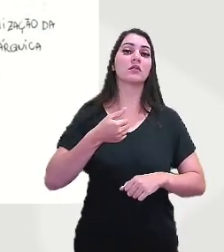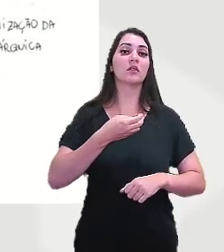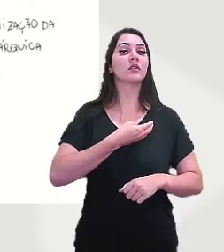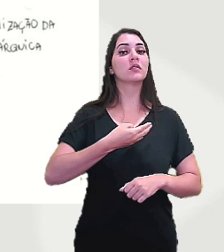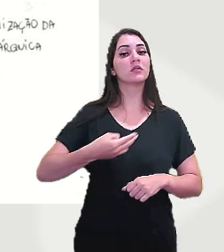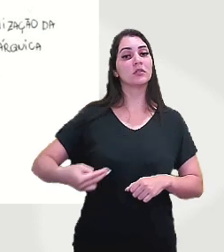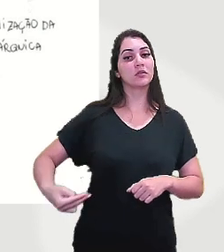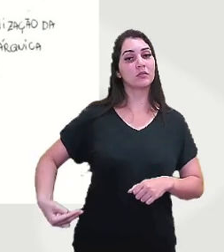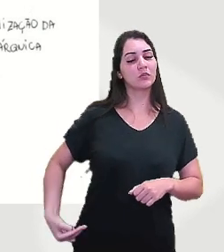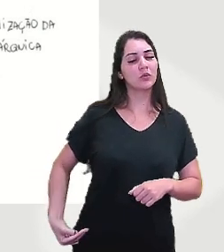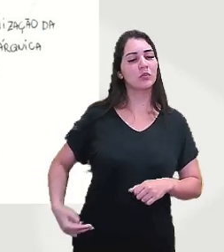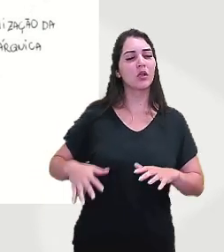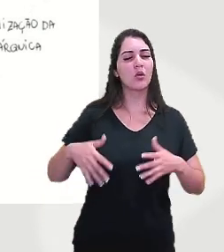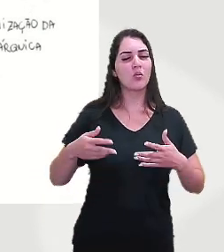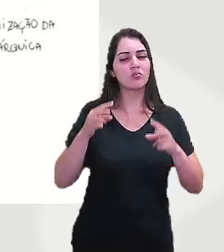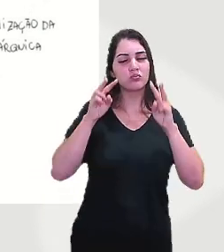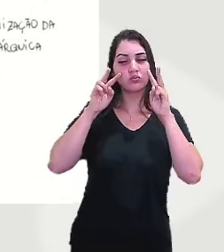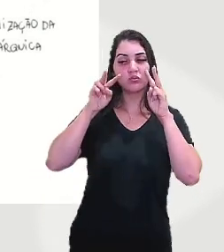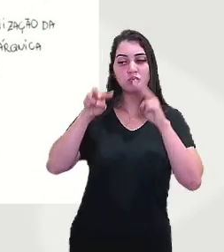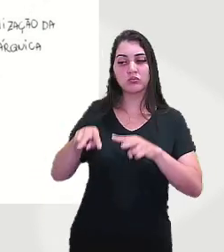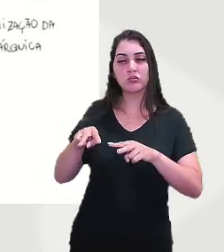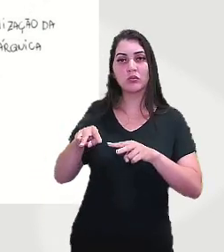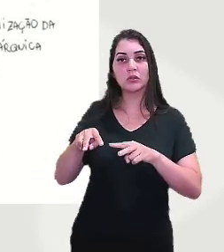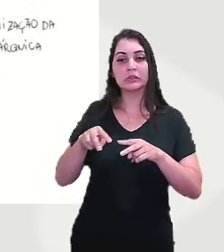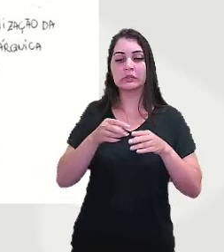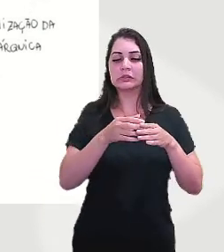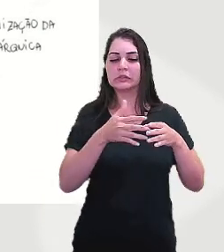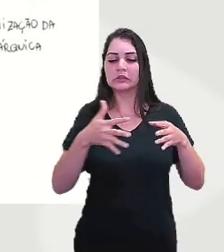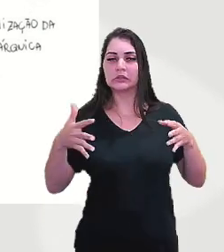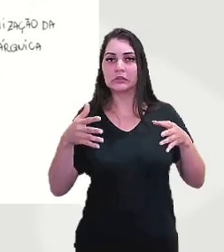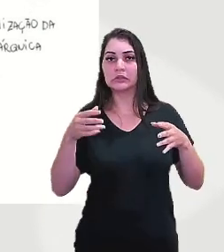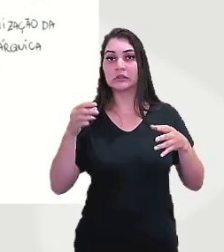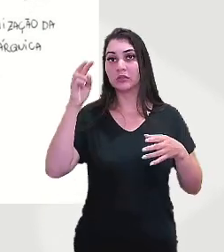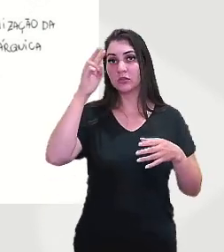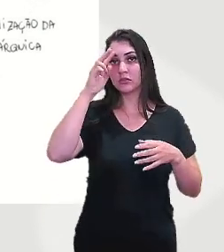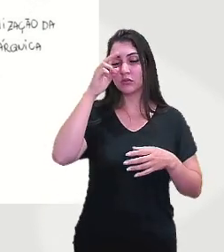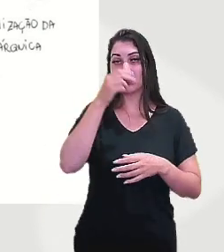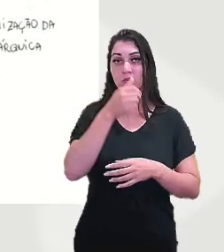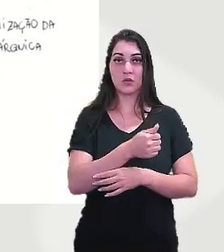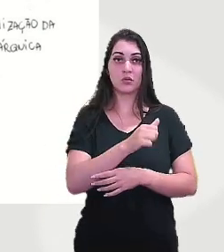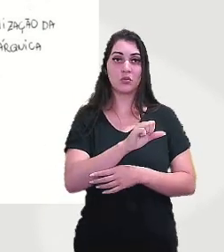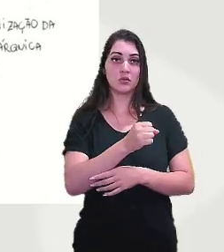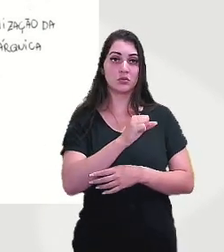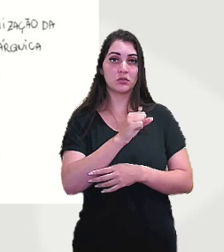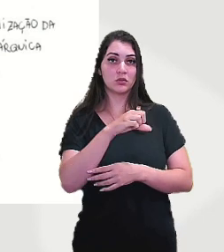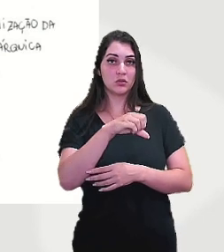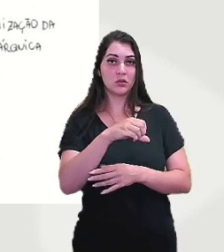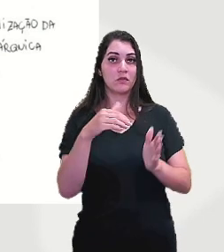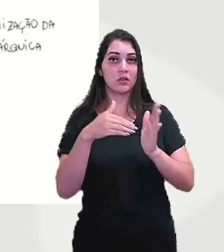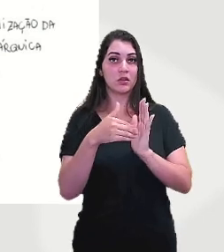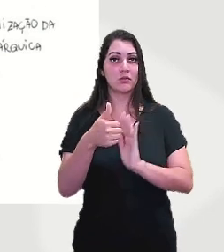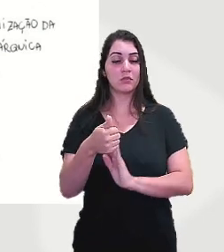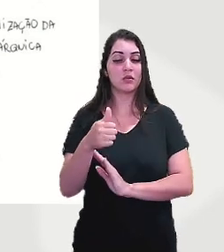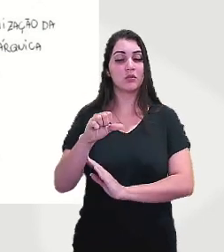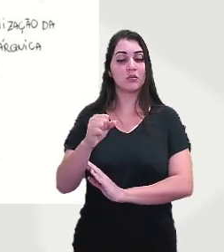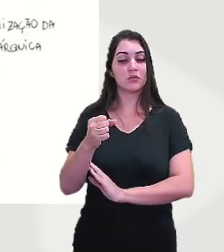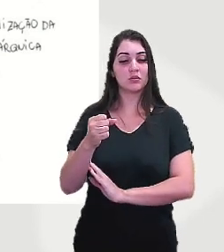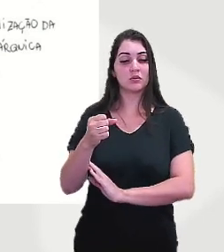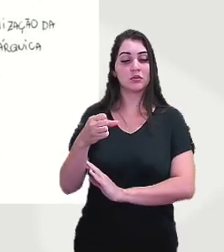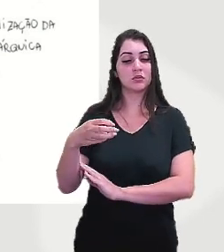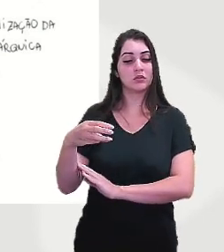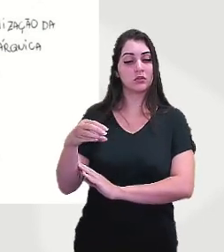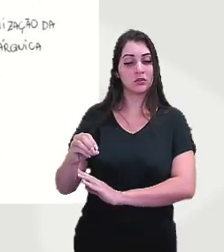do ponto de vista da periodização da história, vai de 1889 a 1930, como a gente já havia falando,